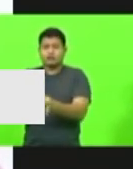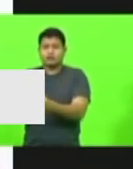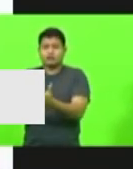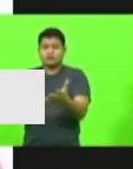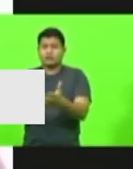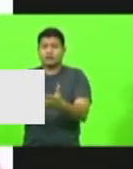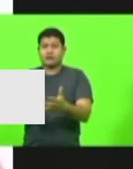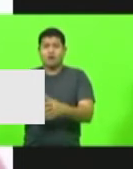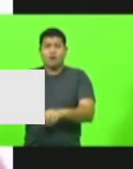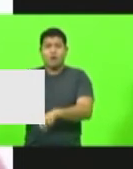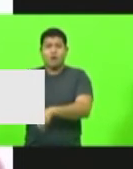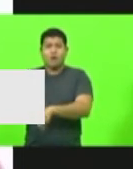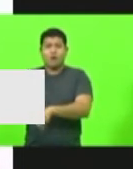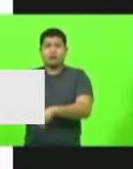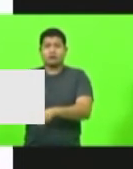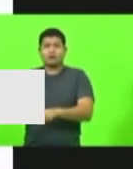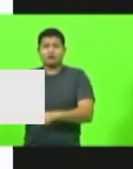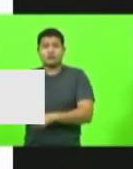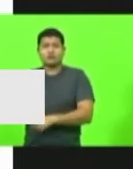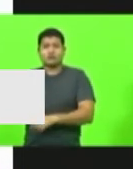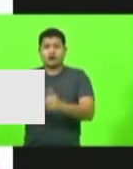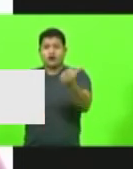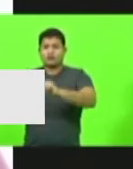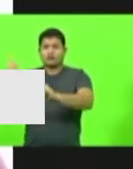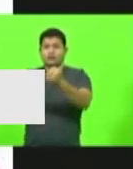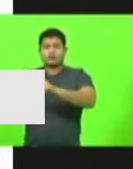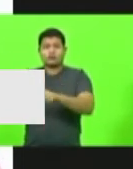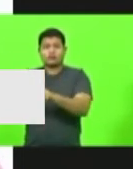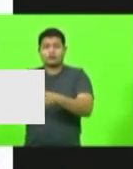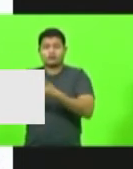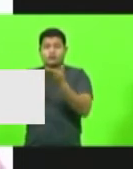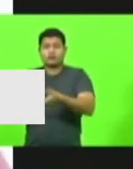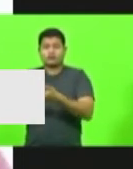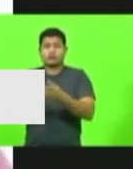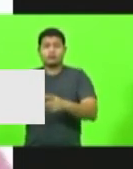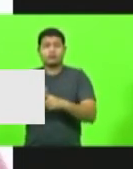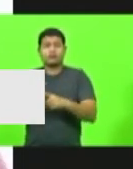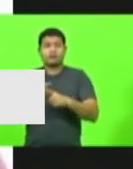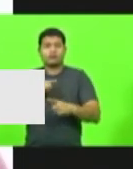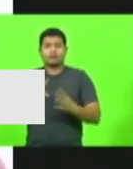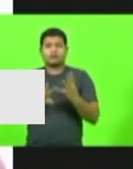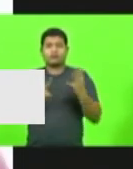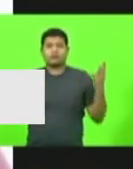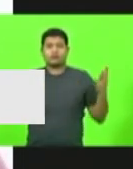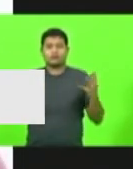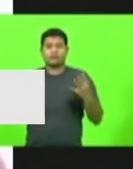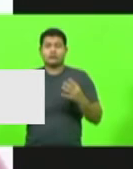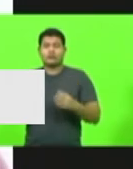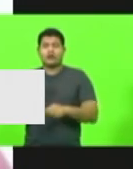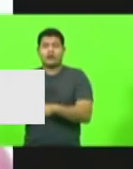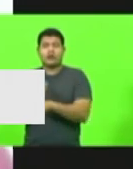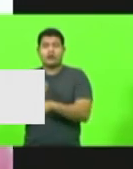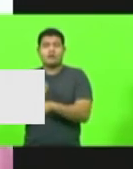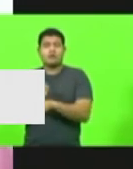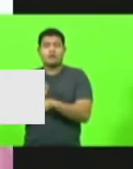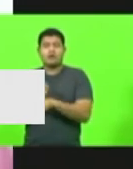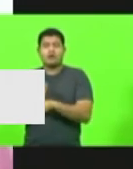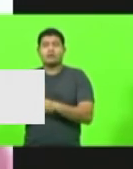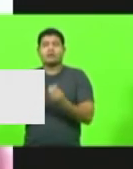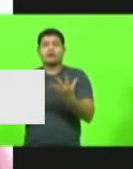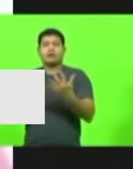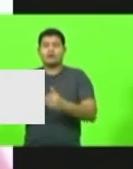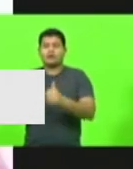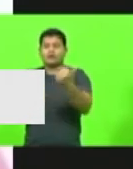quando eu falo não só na avaliação e no atendimento, que a gente tem fila de espera de avaliação. E quando eu me preocupo, ah, nós vamos terminar a fila da